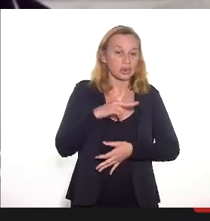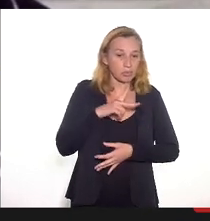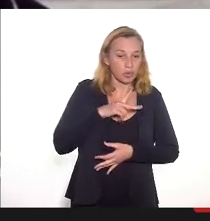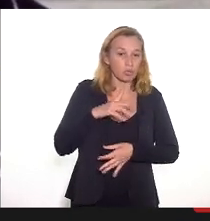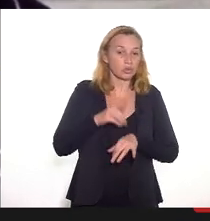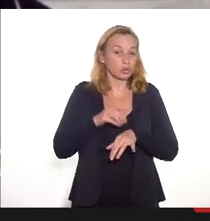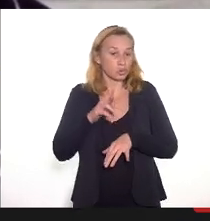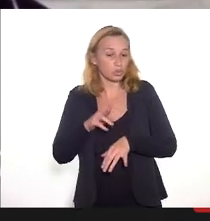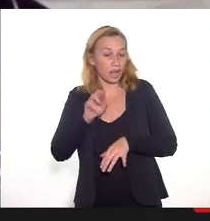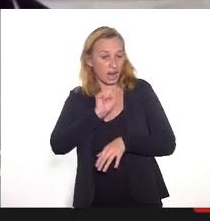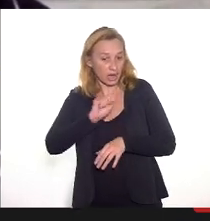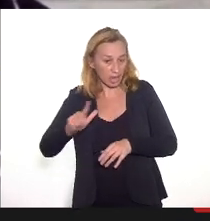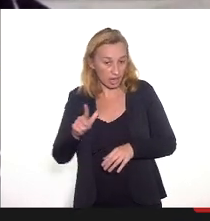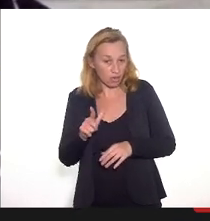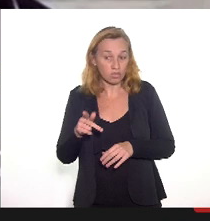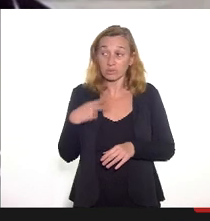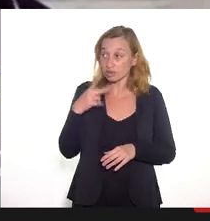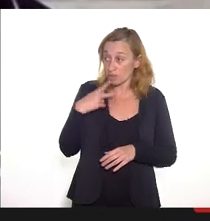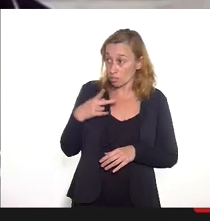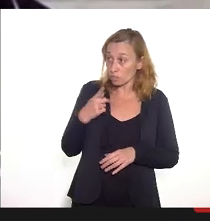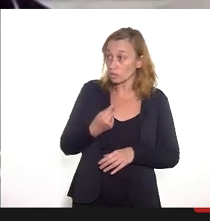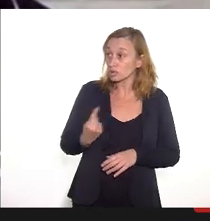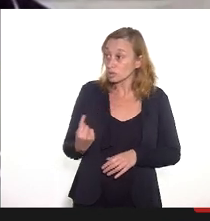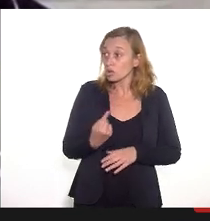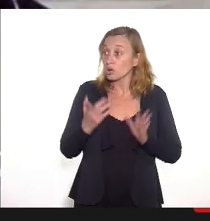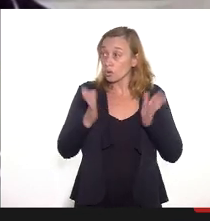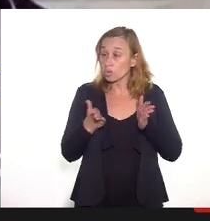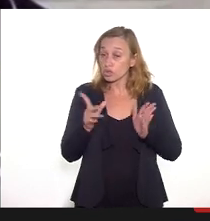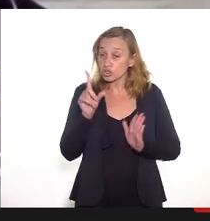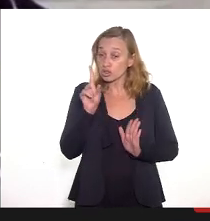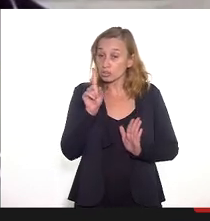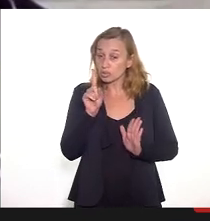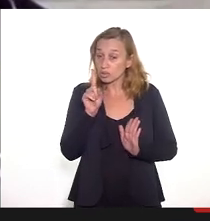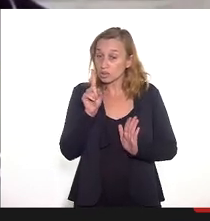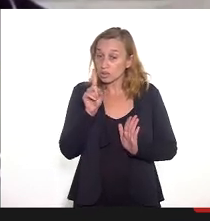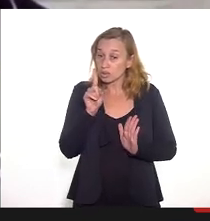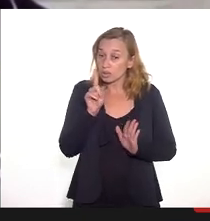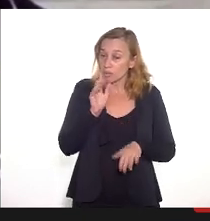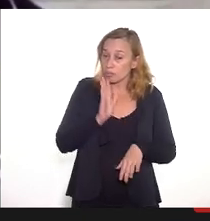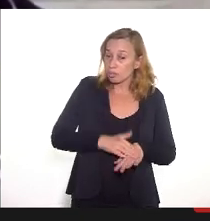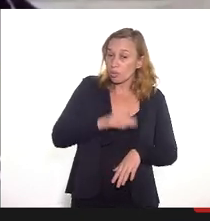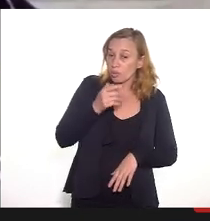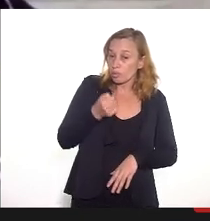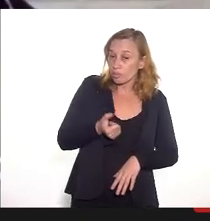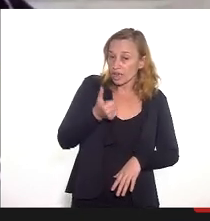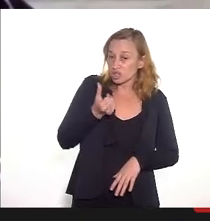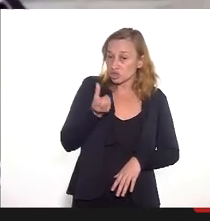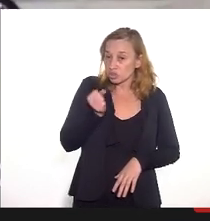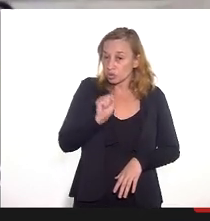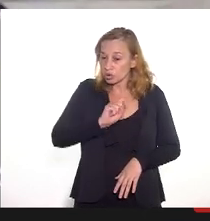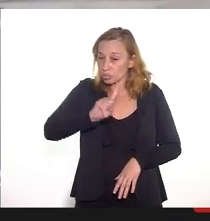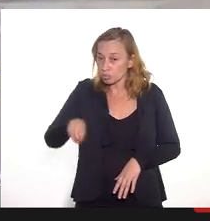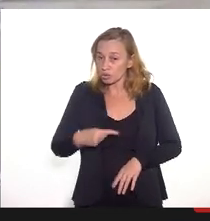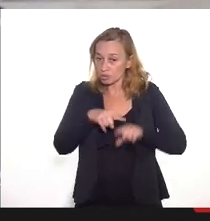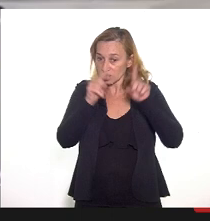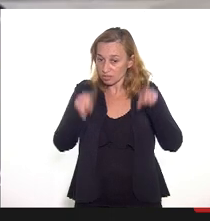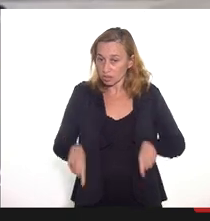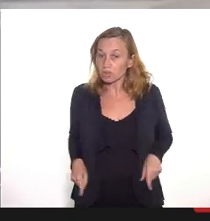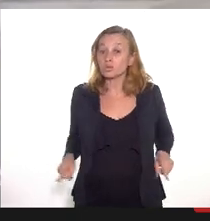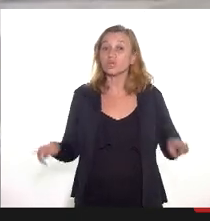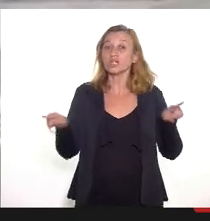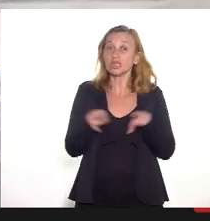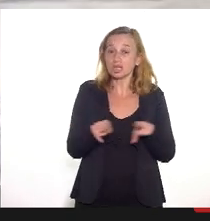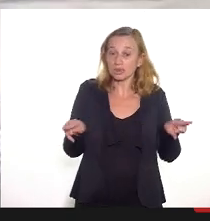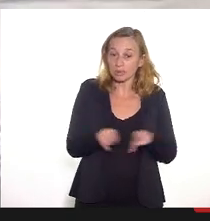Raquel quando ela nos falou que hoje são menos, são pouco mais de 8 mil servidores. E, ao mesmo